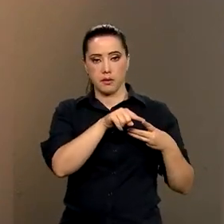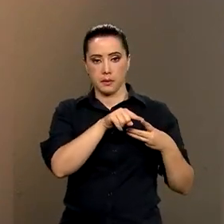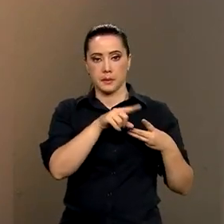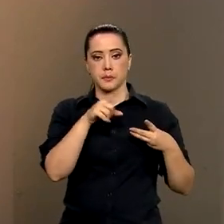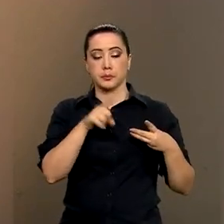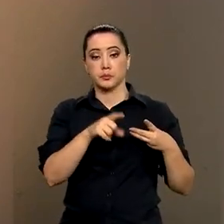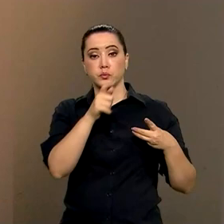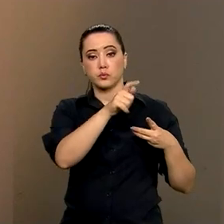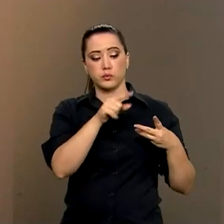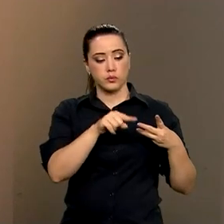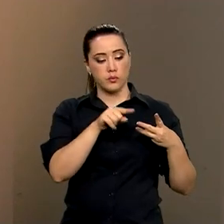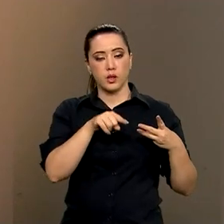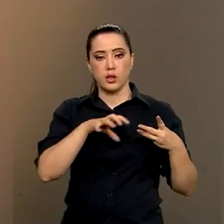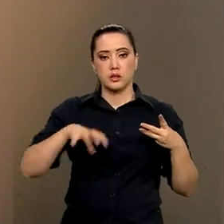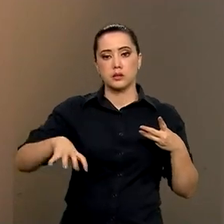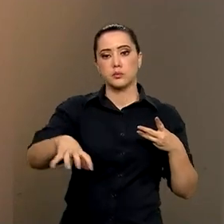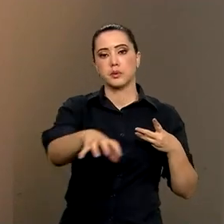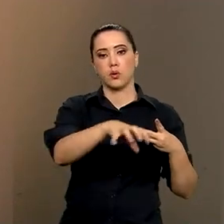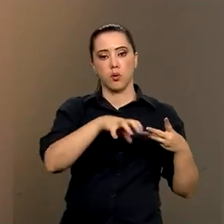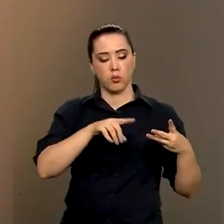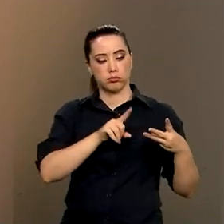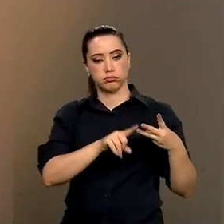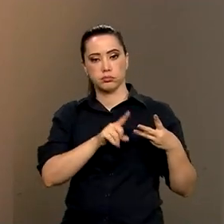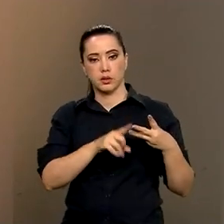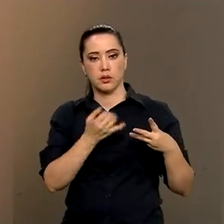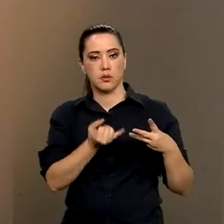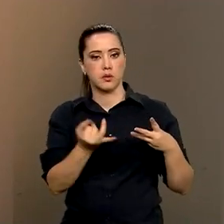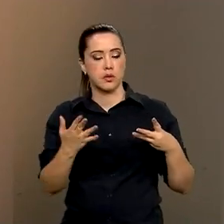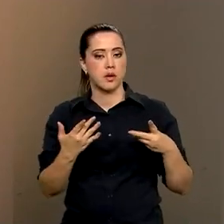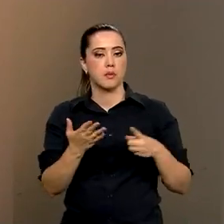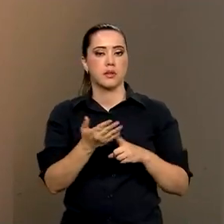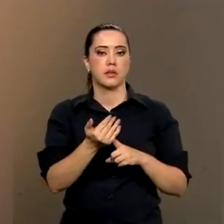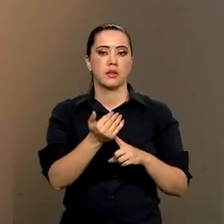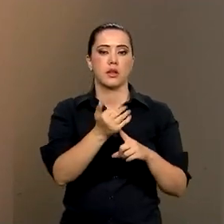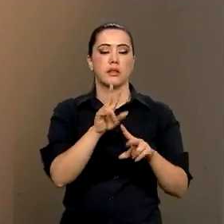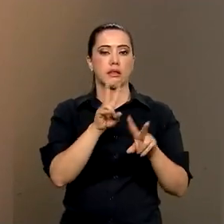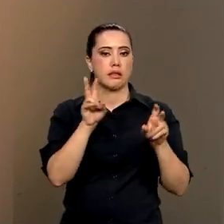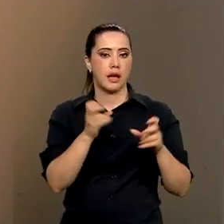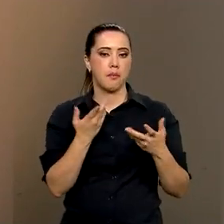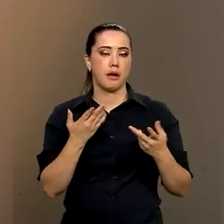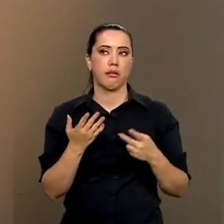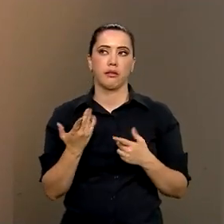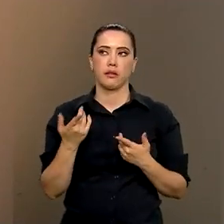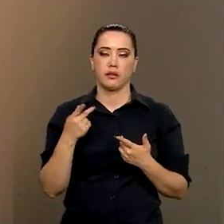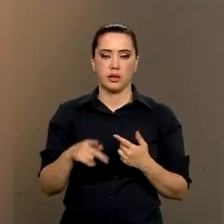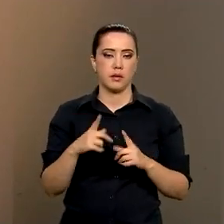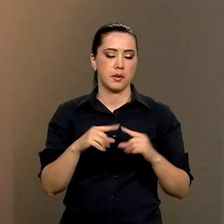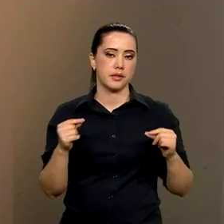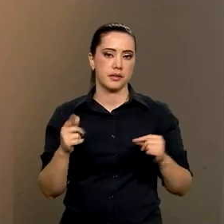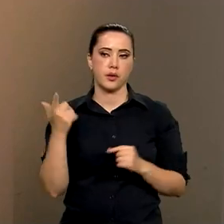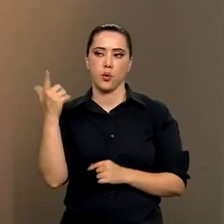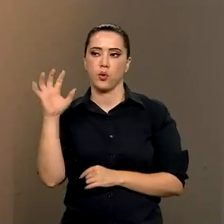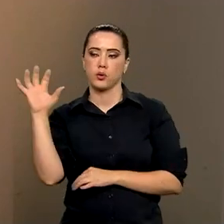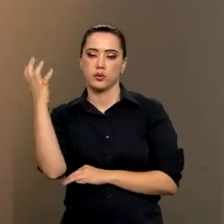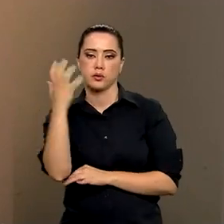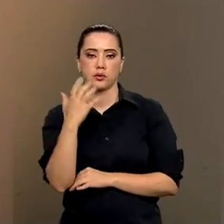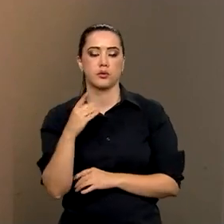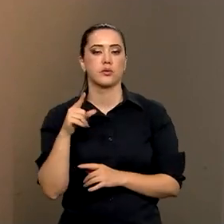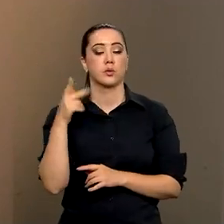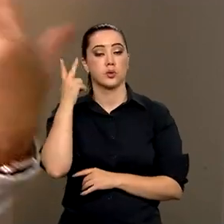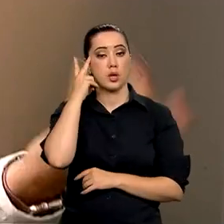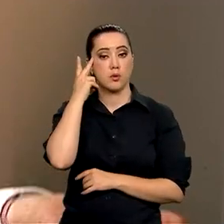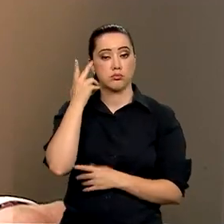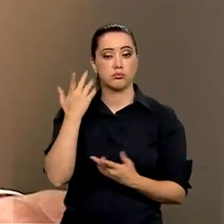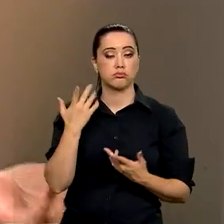Aí nós temos, por exemplo, a Embrapa Recursos Genéticos e Biotecnologia, aqui em Brasília. Temos a Embrapa Meio Ambiente, em Jogariú, na São